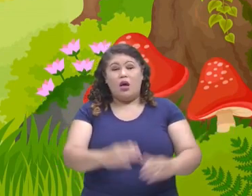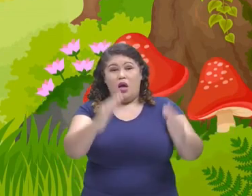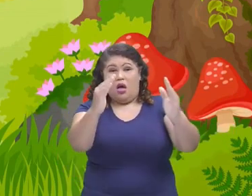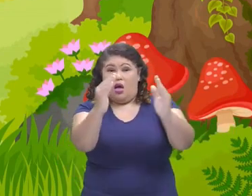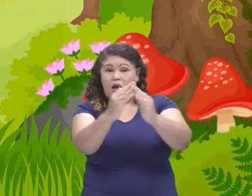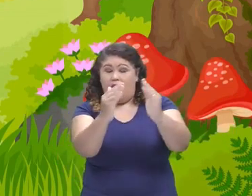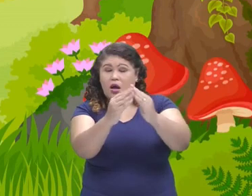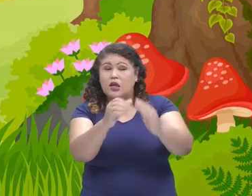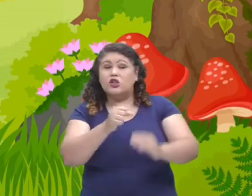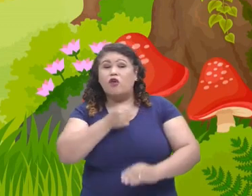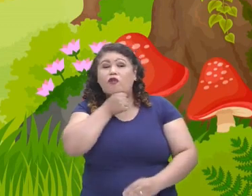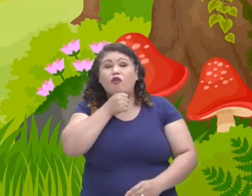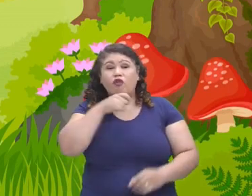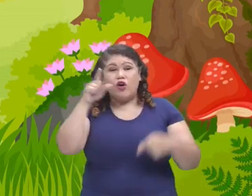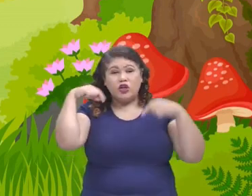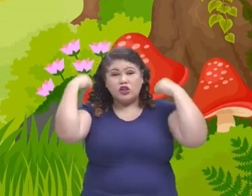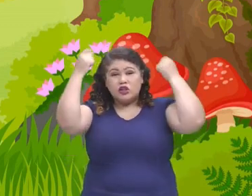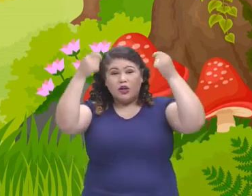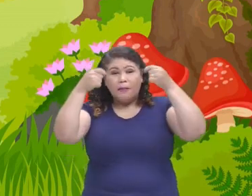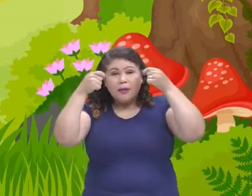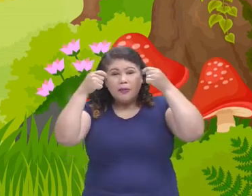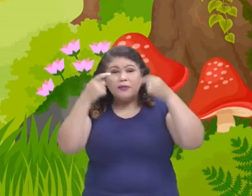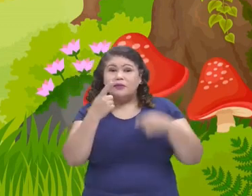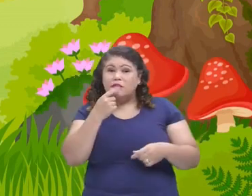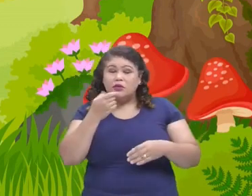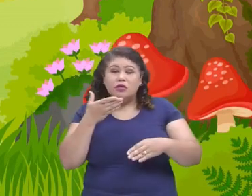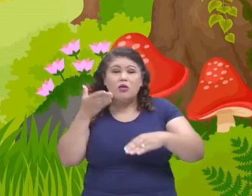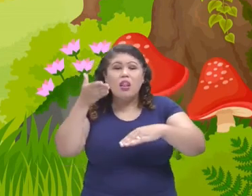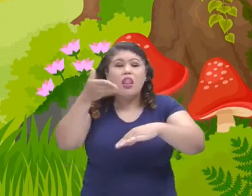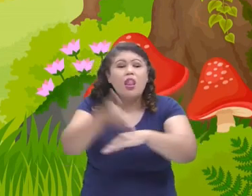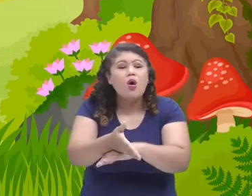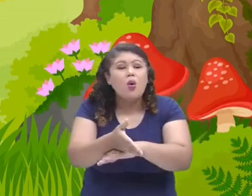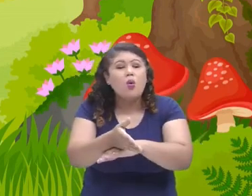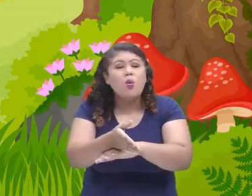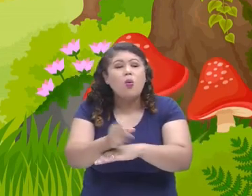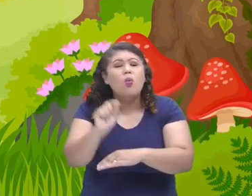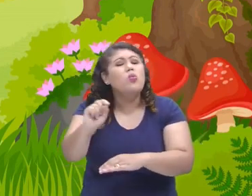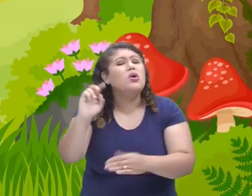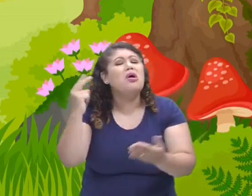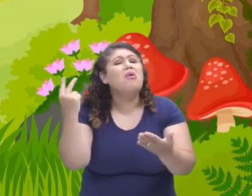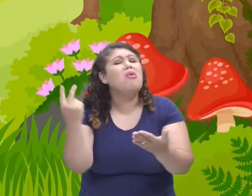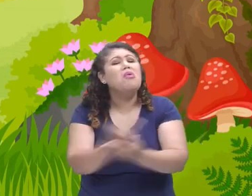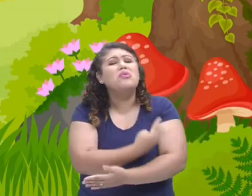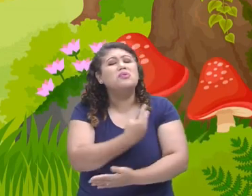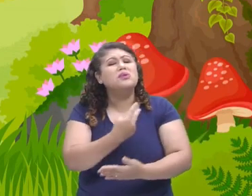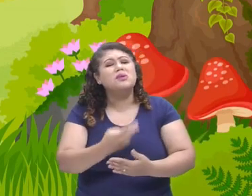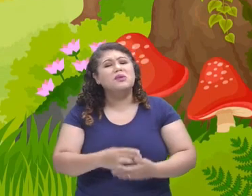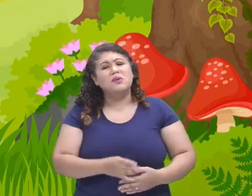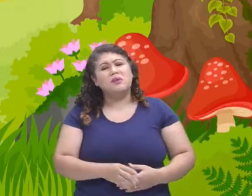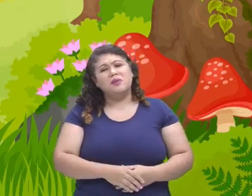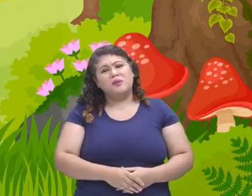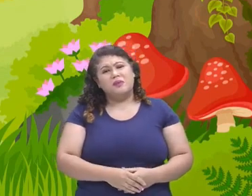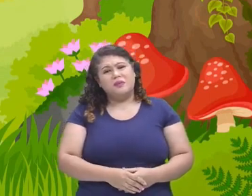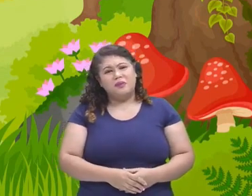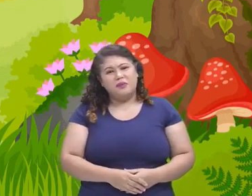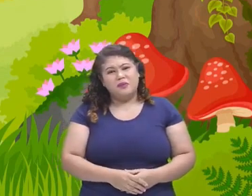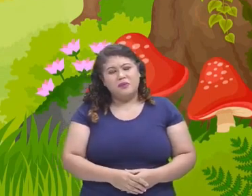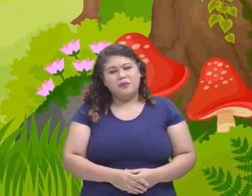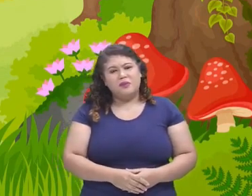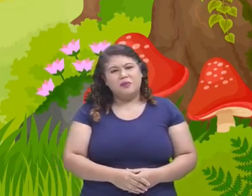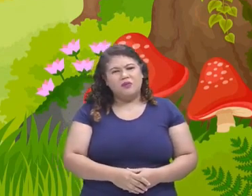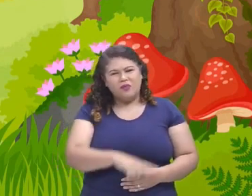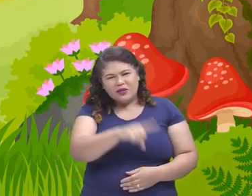Qual foi o ocorrido que aconteceu quando a Chapeuzinho Vermelho chegou na casa da sua avó?